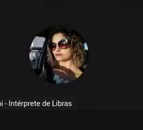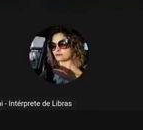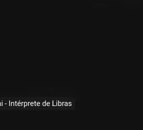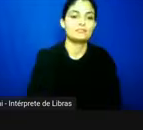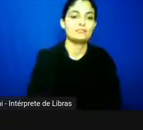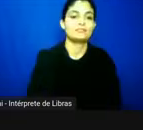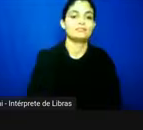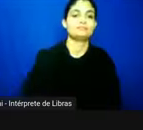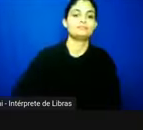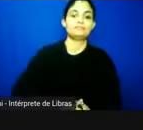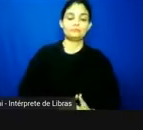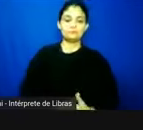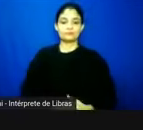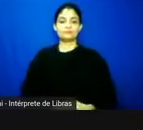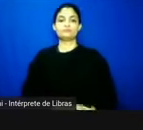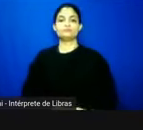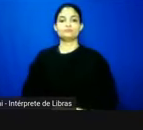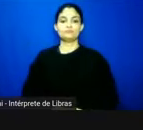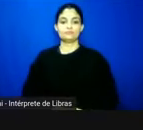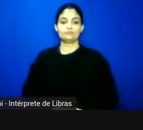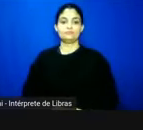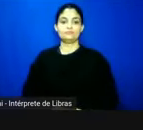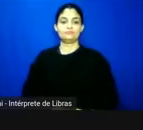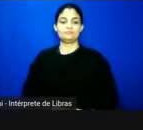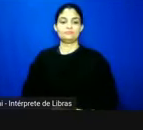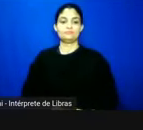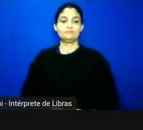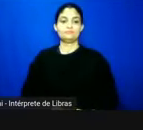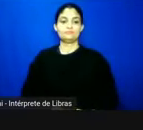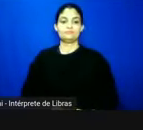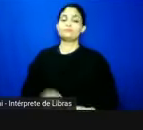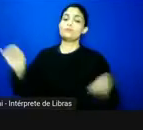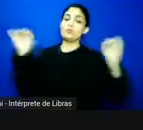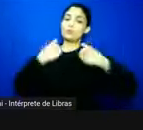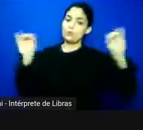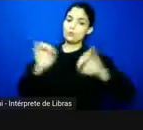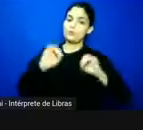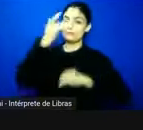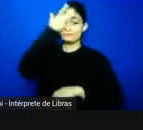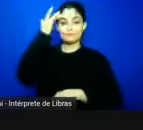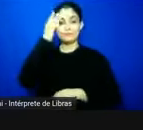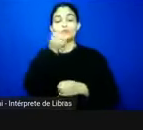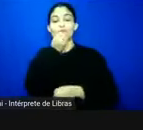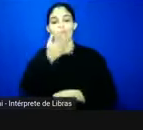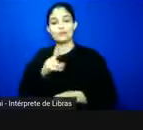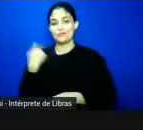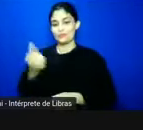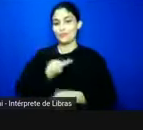Olá, pessoal, estávamos ao vivo aqui, conversando, tudo certo.